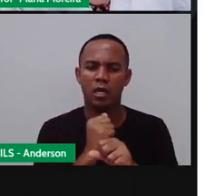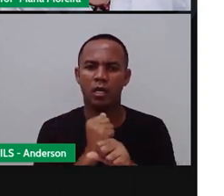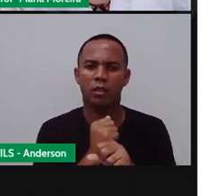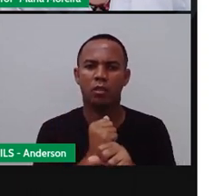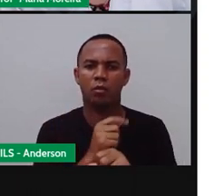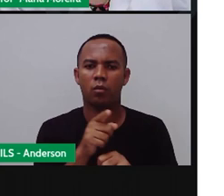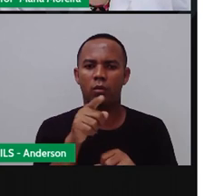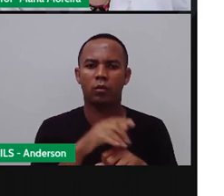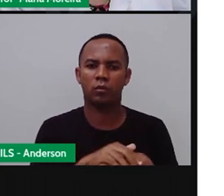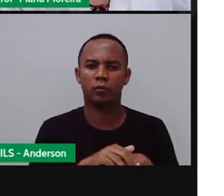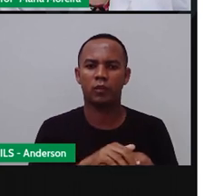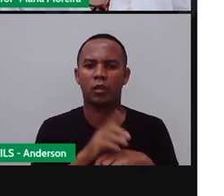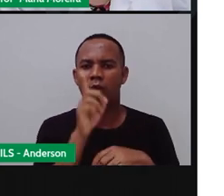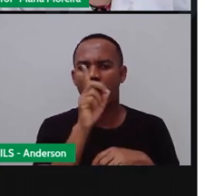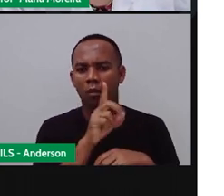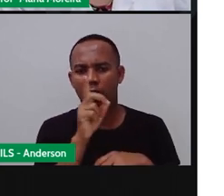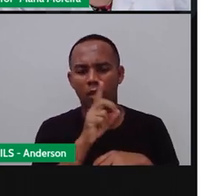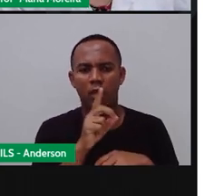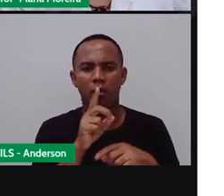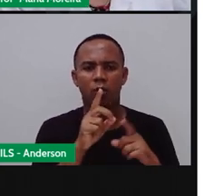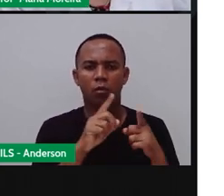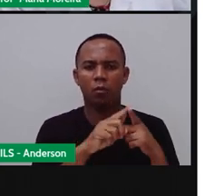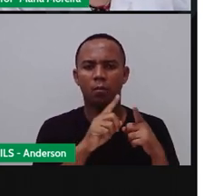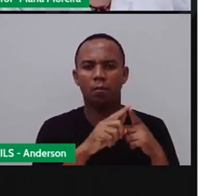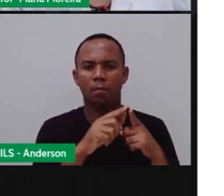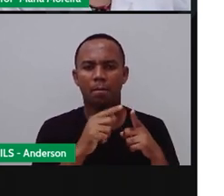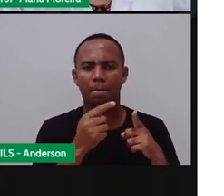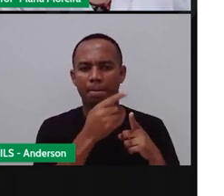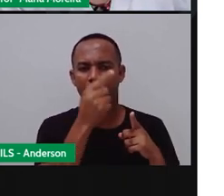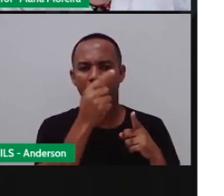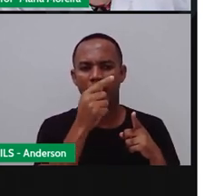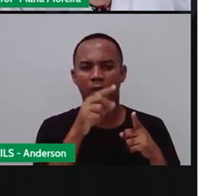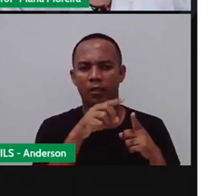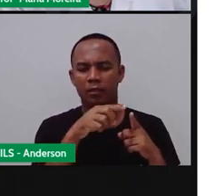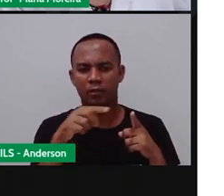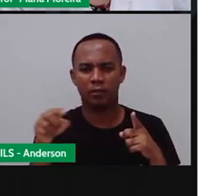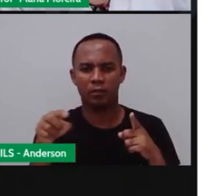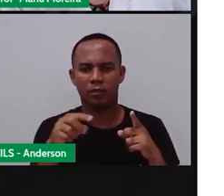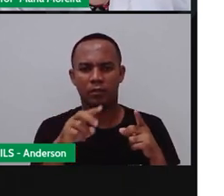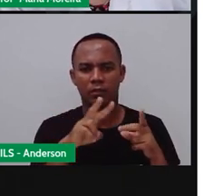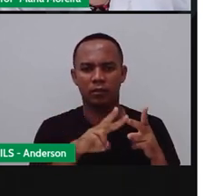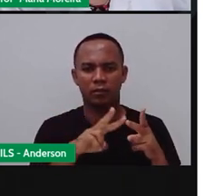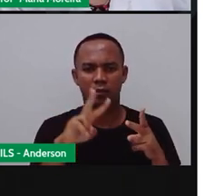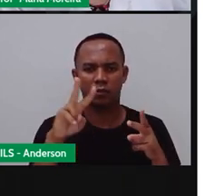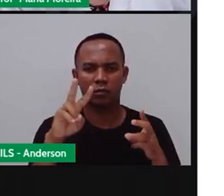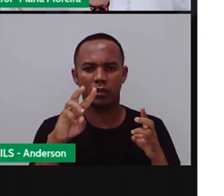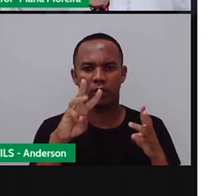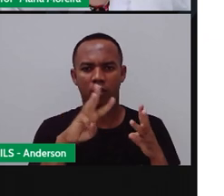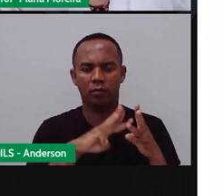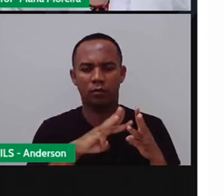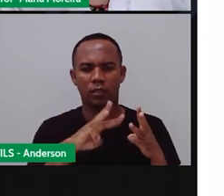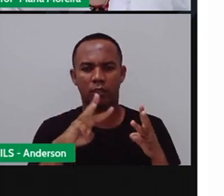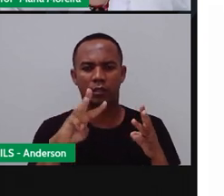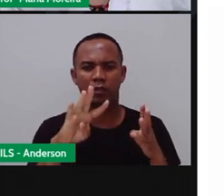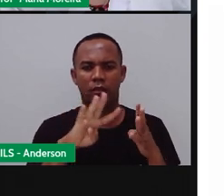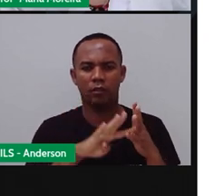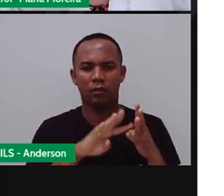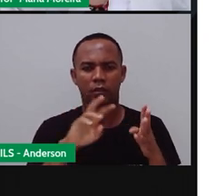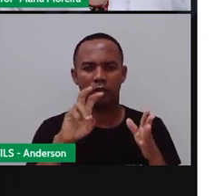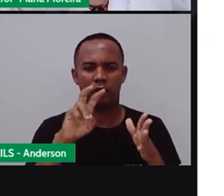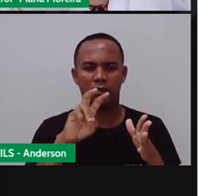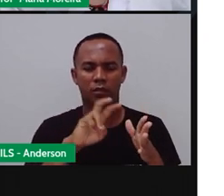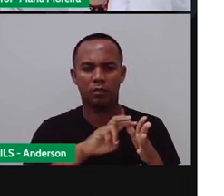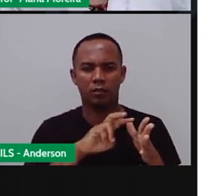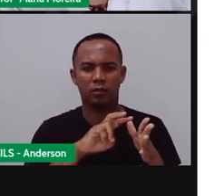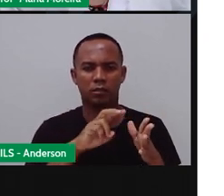E tem aqui domingo. Lembra que a Pró falou que domingo era o primeiro dia da semana? Segunda, terça, quarta, quinta,